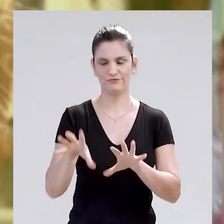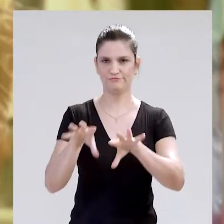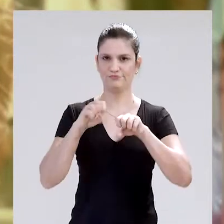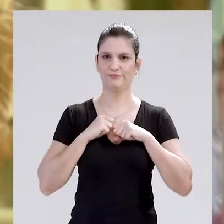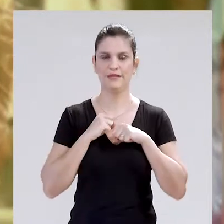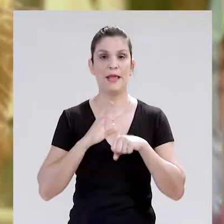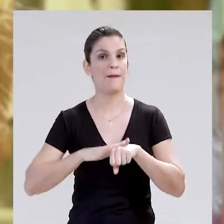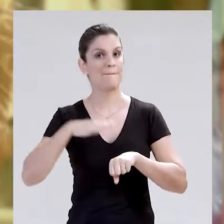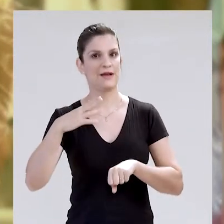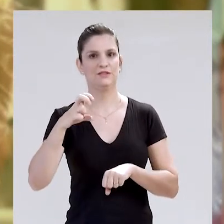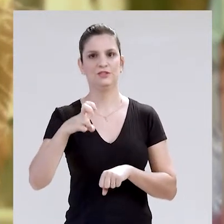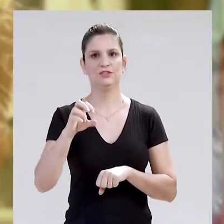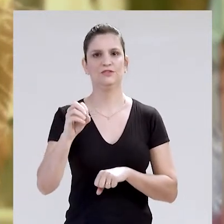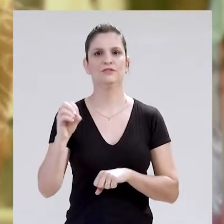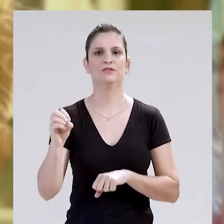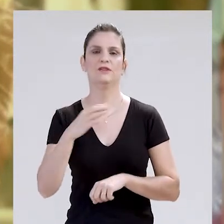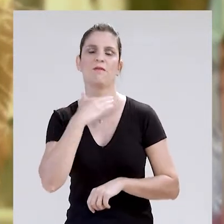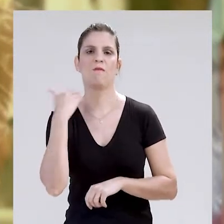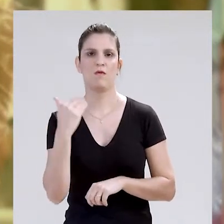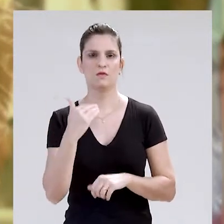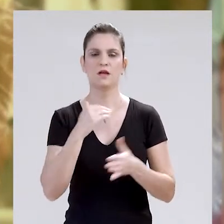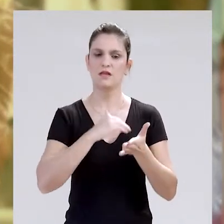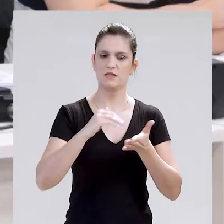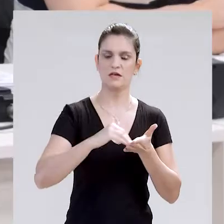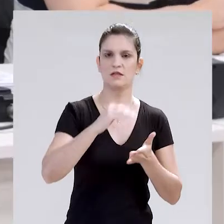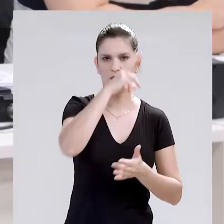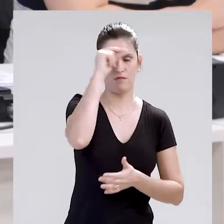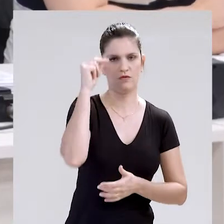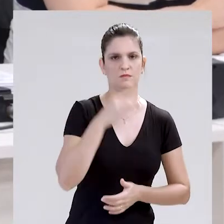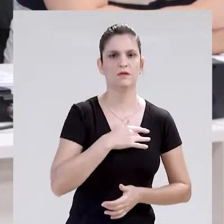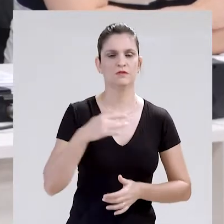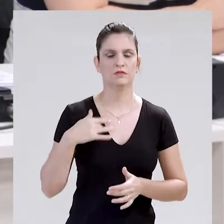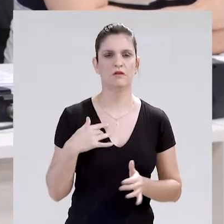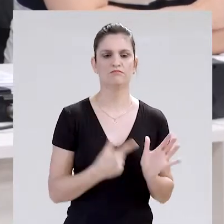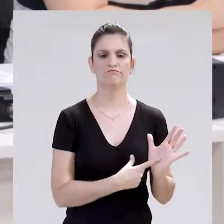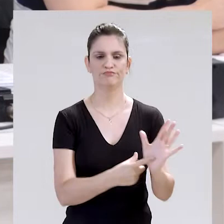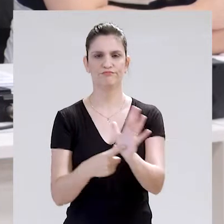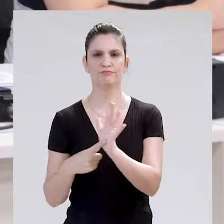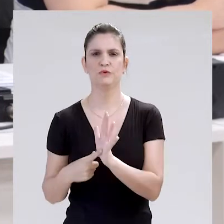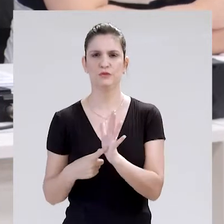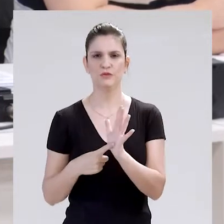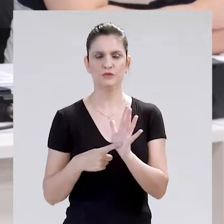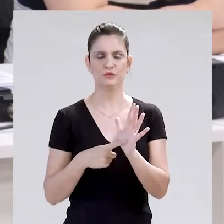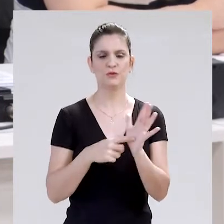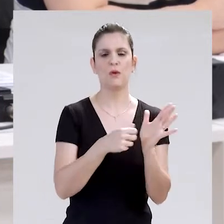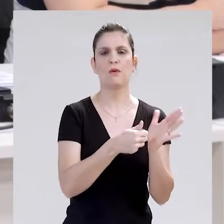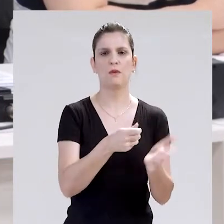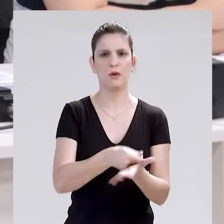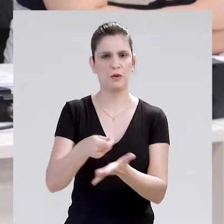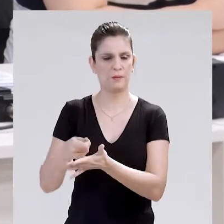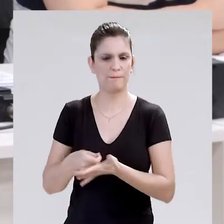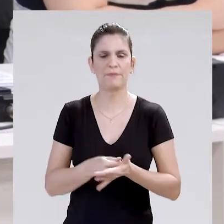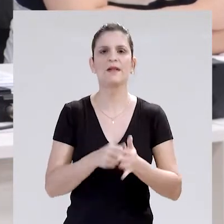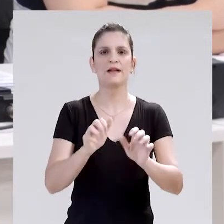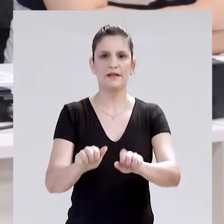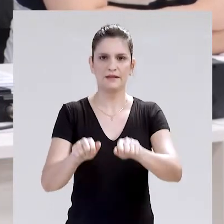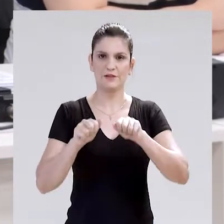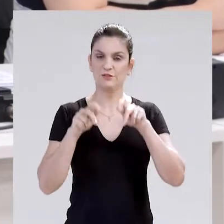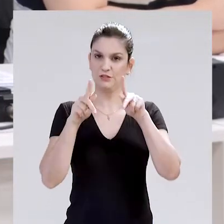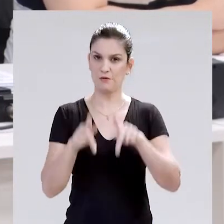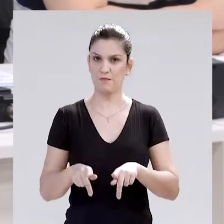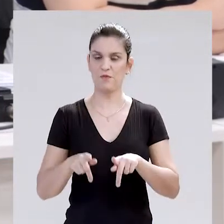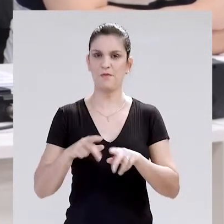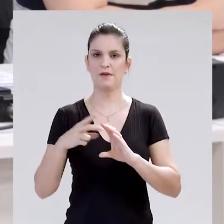mil infectados e com mais de 500 mortes, a Secretaria Municipal de Saúde prestou contas em audiência pública à